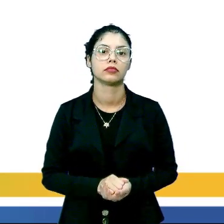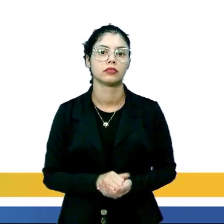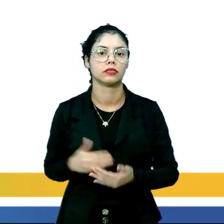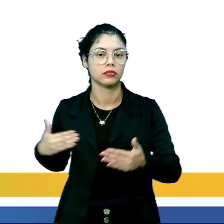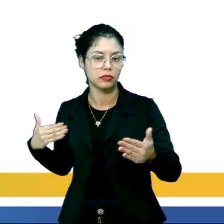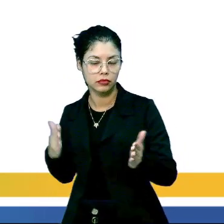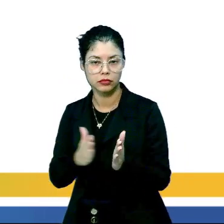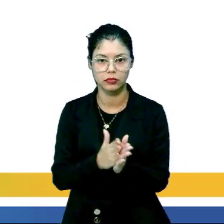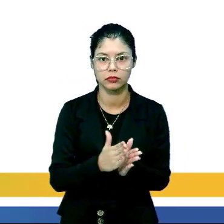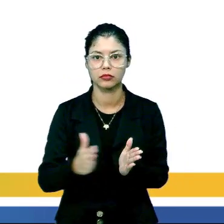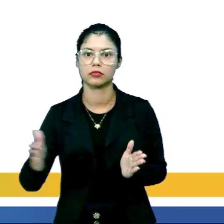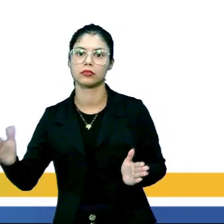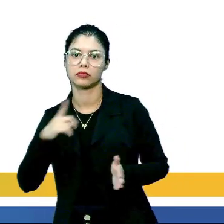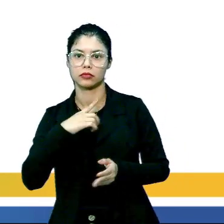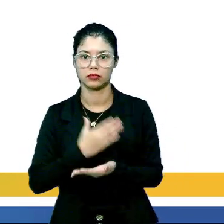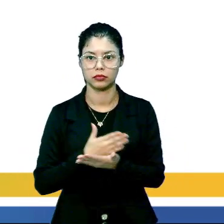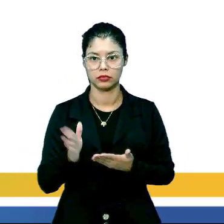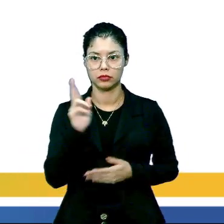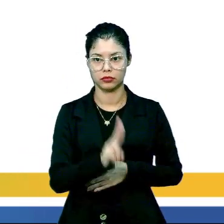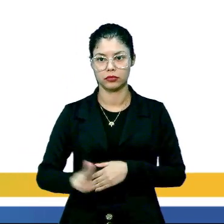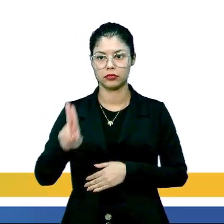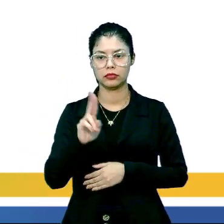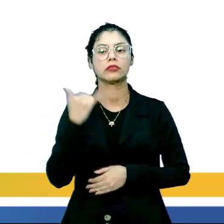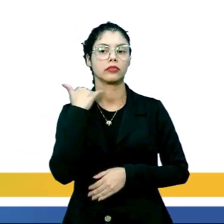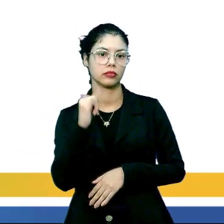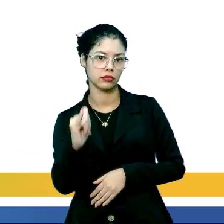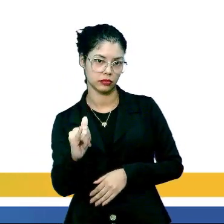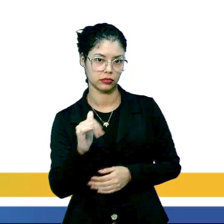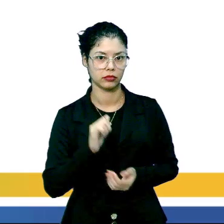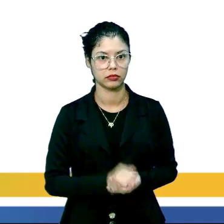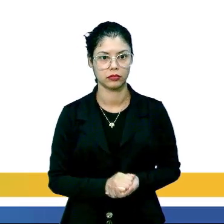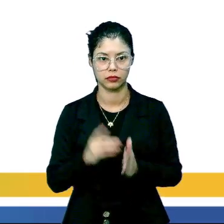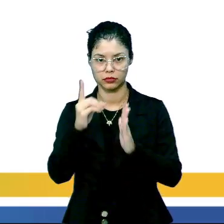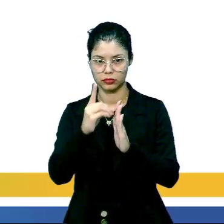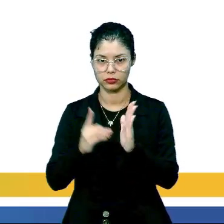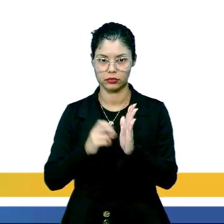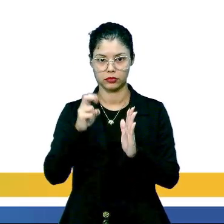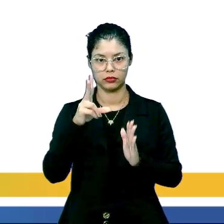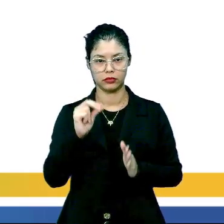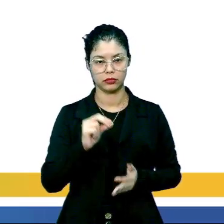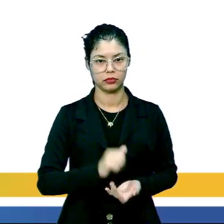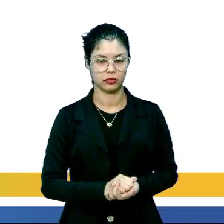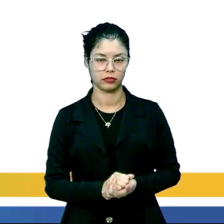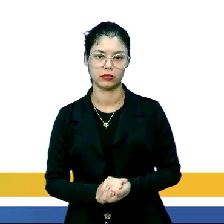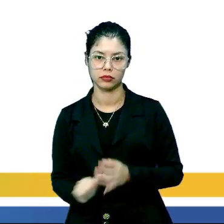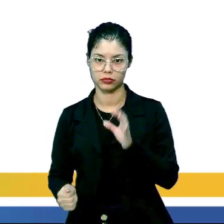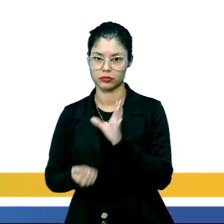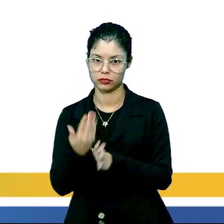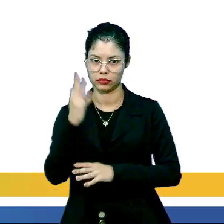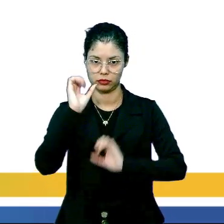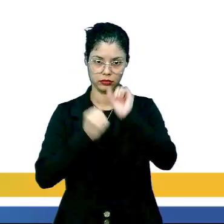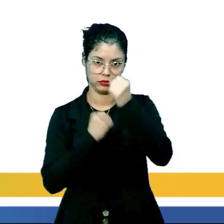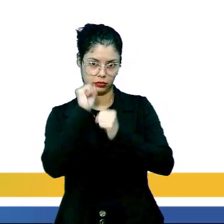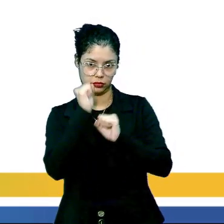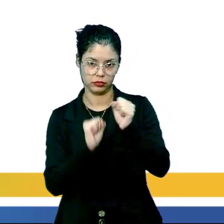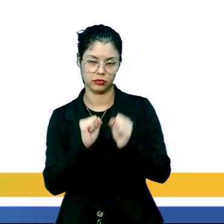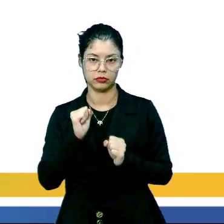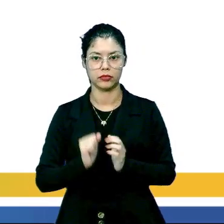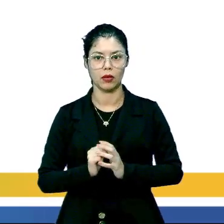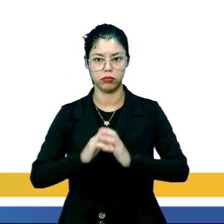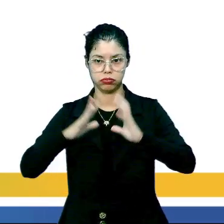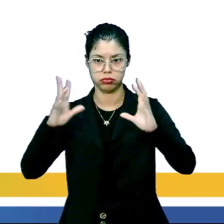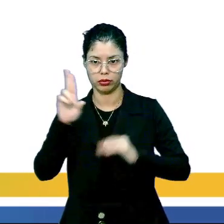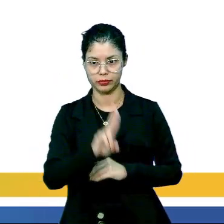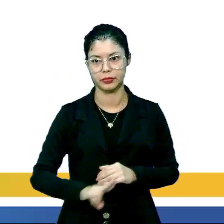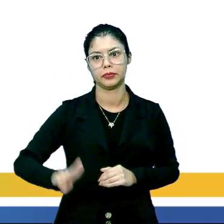da corrida pelo arsenal nuclear, teve início a utilização racional de energia nuclear. Isso na década de 50. Com a criação das